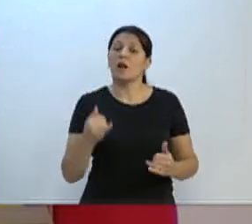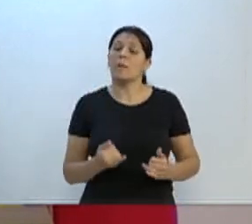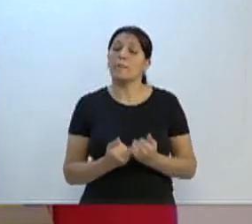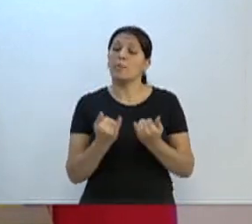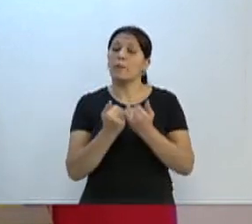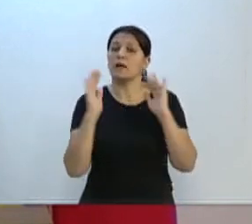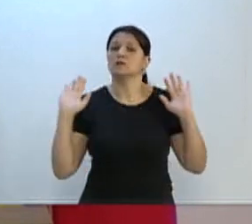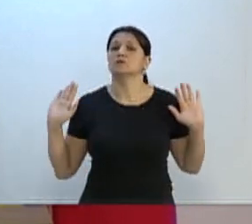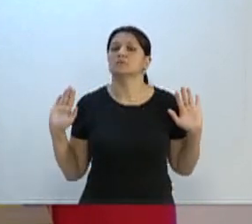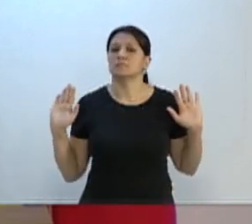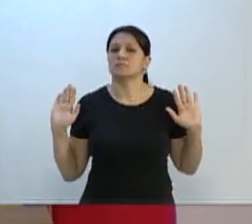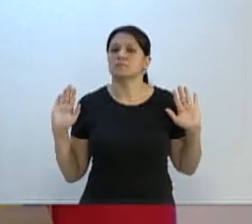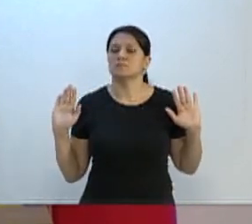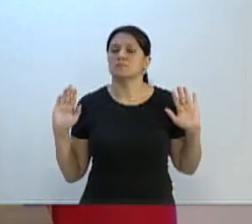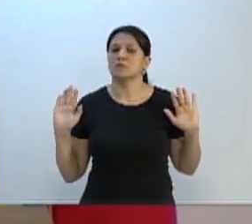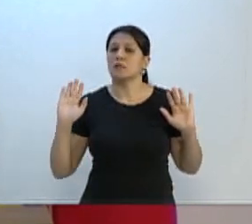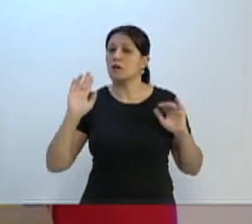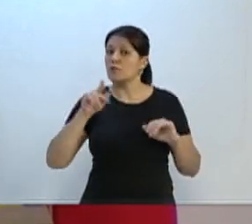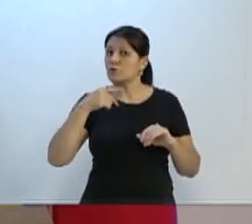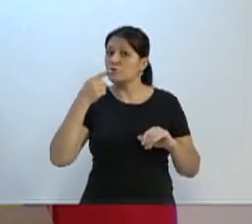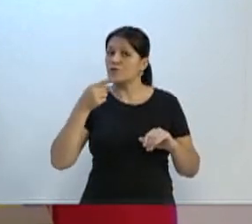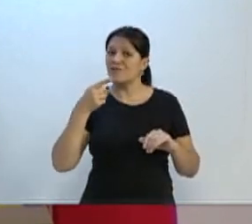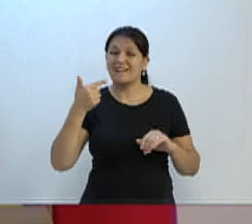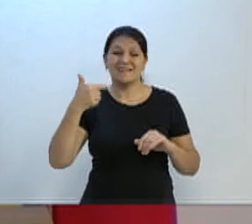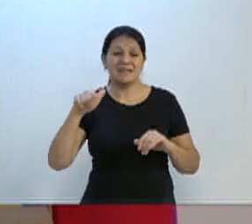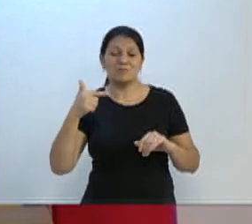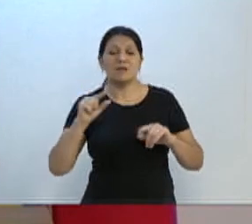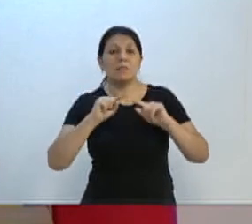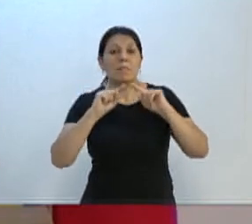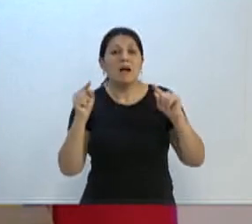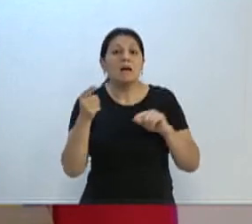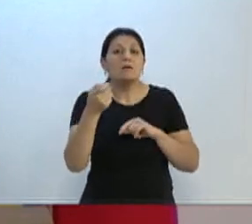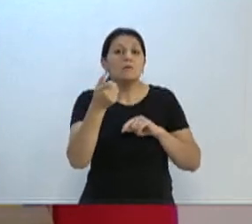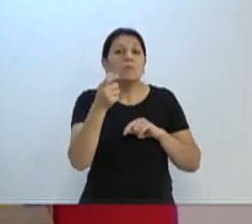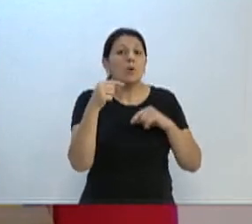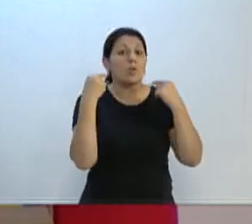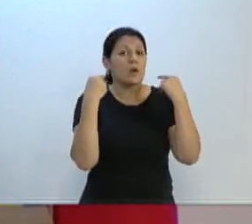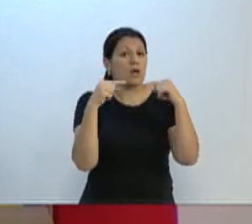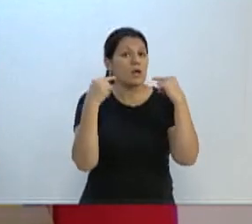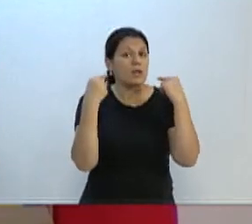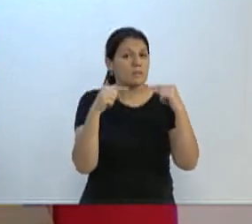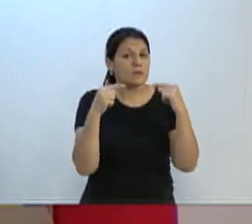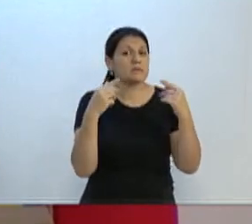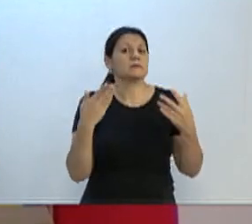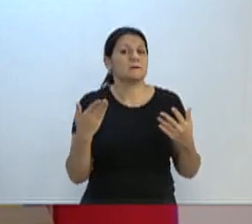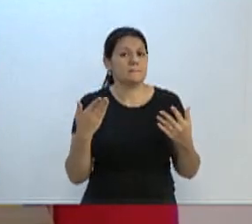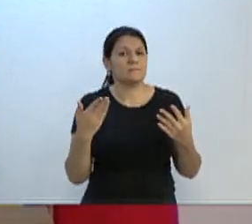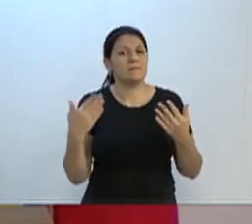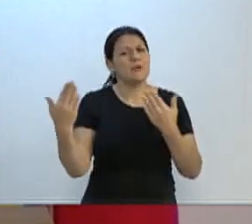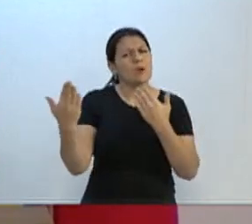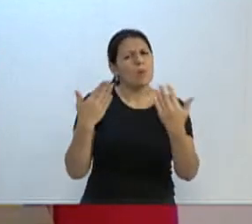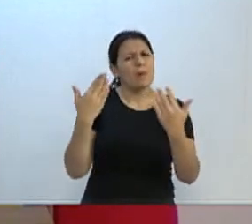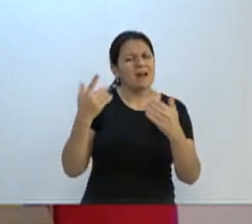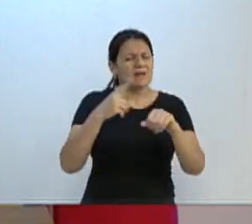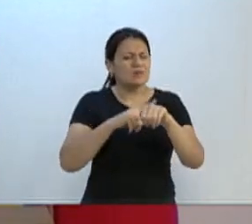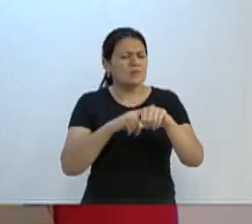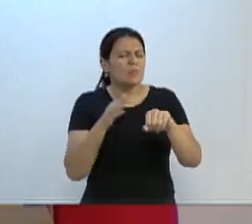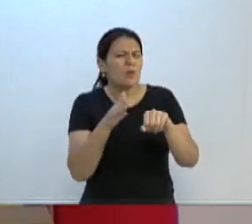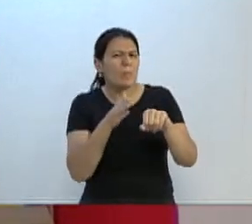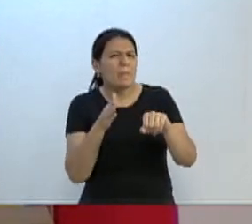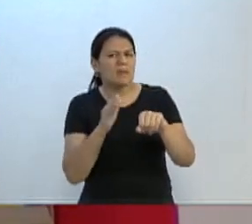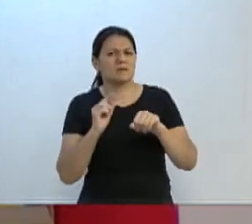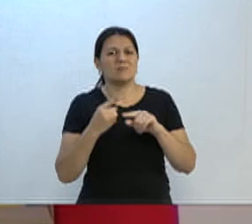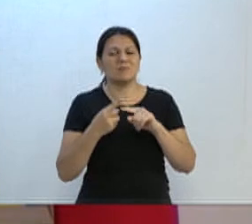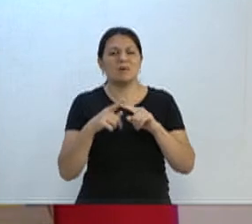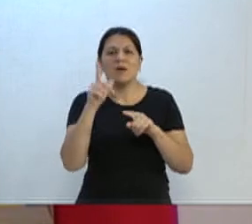não há, eu disse que há muito pouco reclamação, parado com relação ao momento em que nós vivemos, o rio